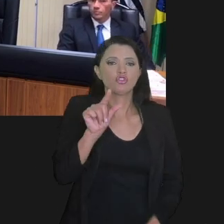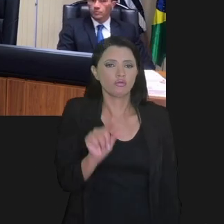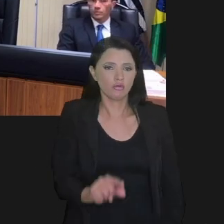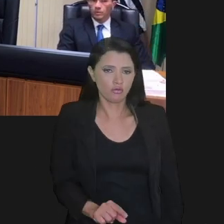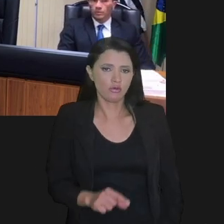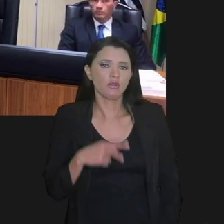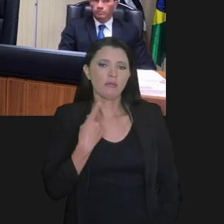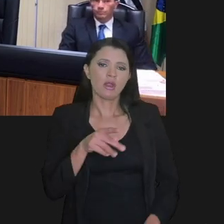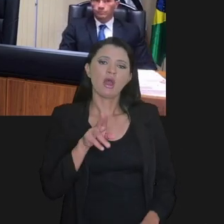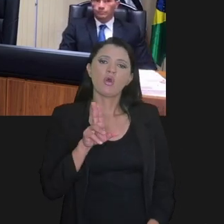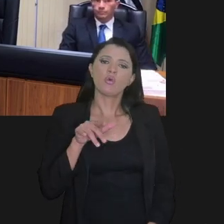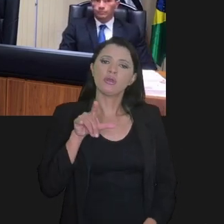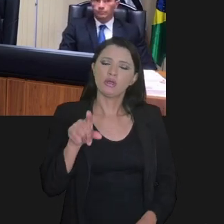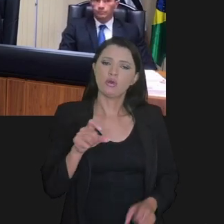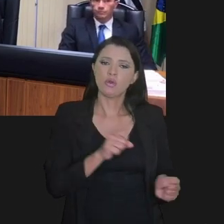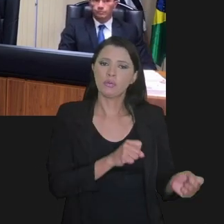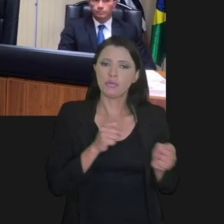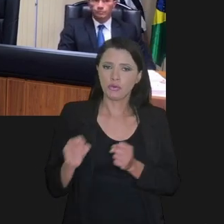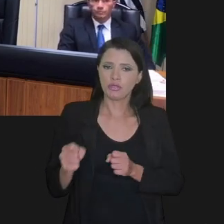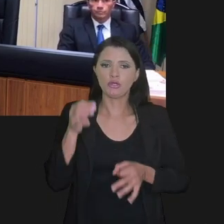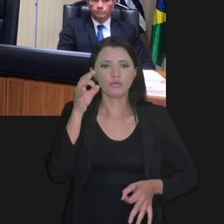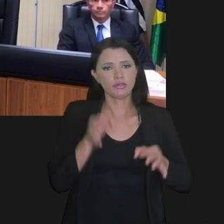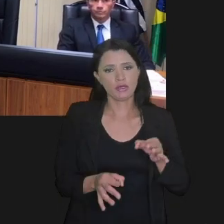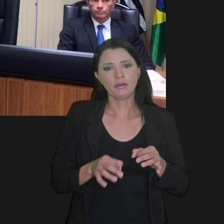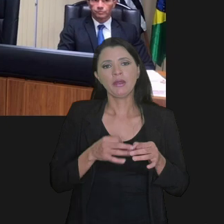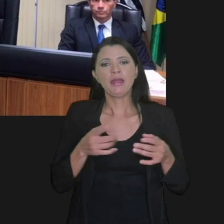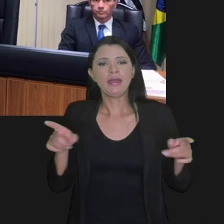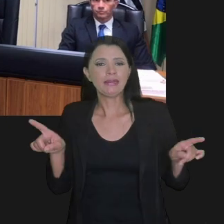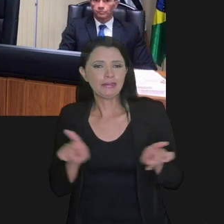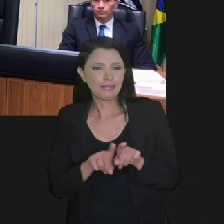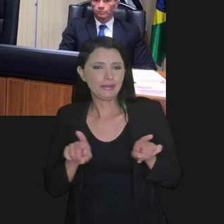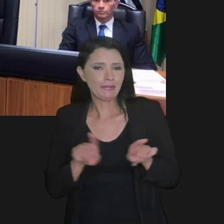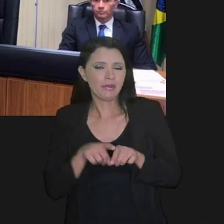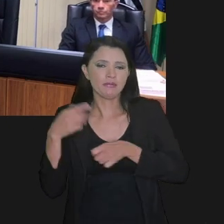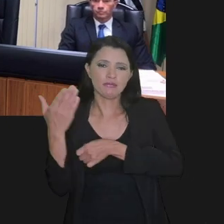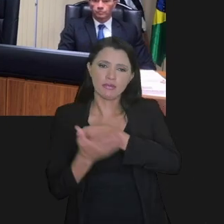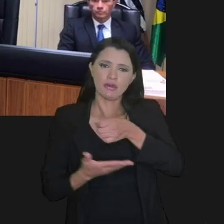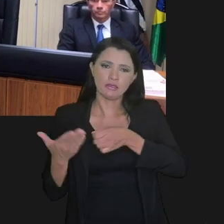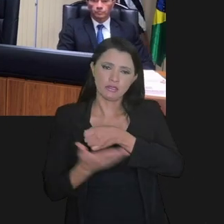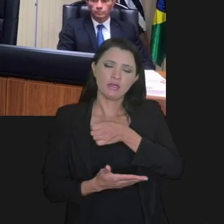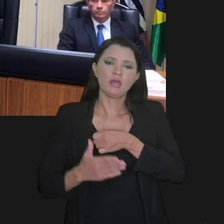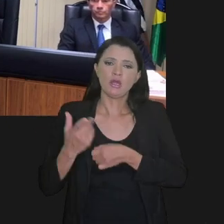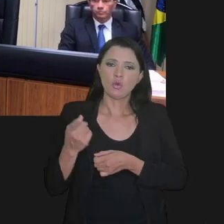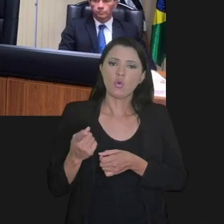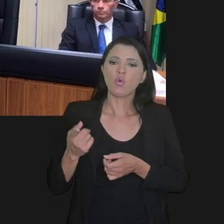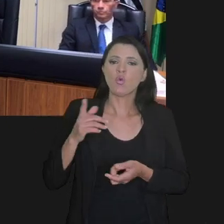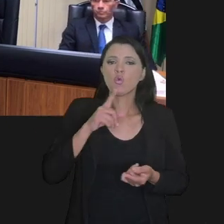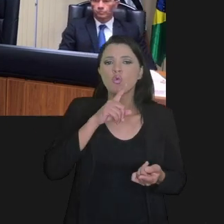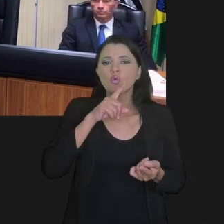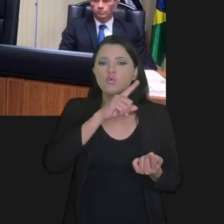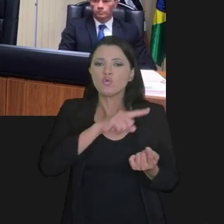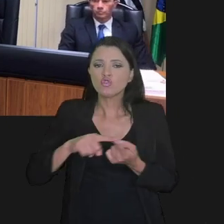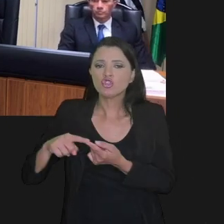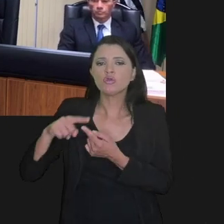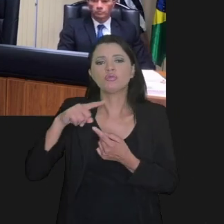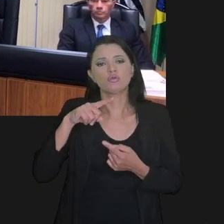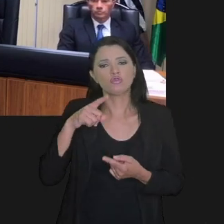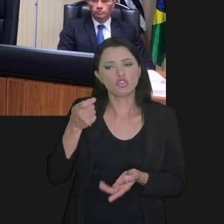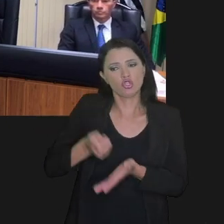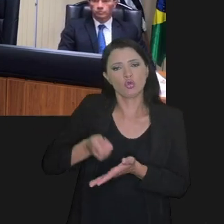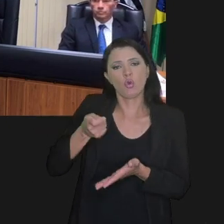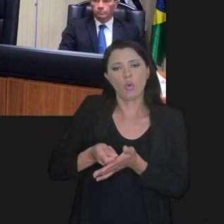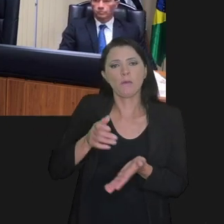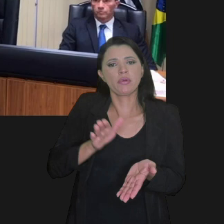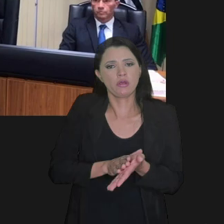para a União e também para o Poder Judiciário. E, por fim, ele se pauta na customização dos meios de cobrança.